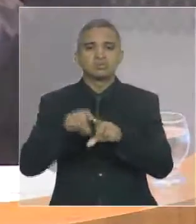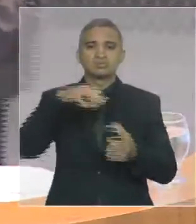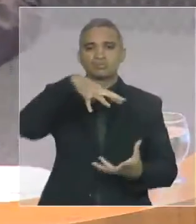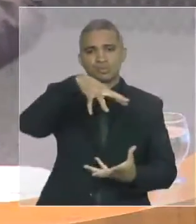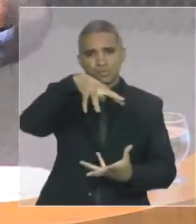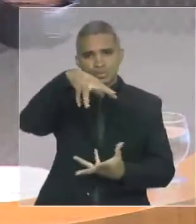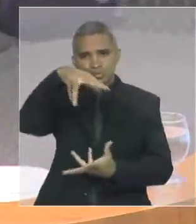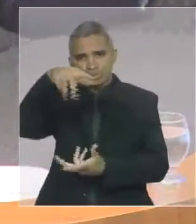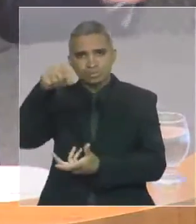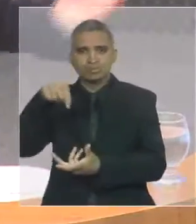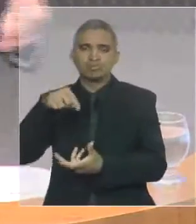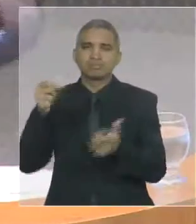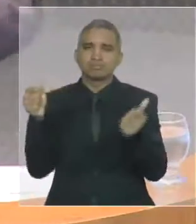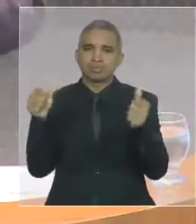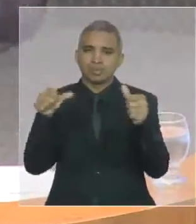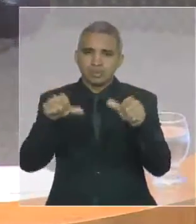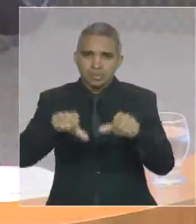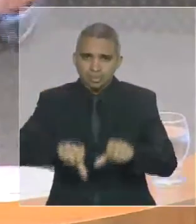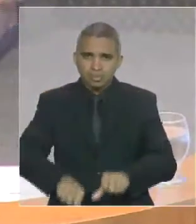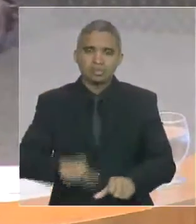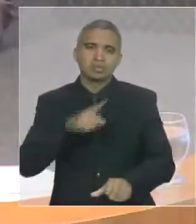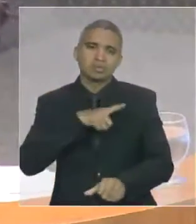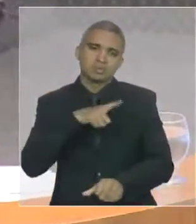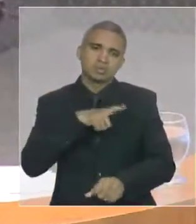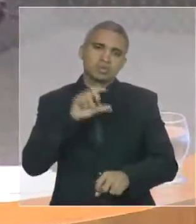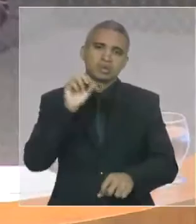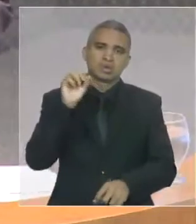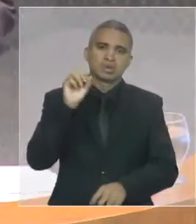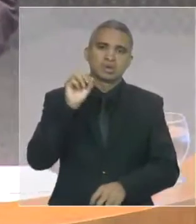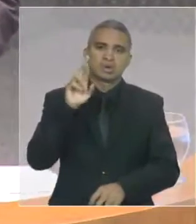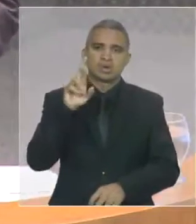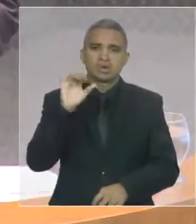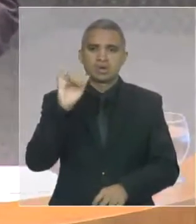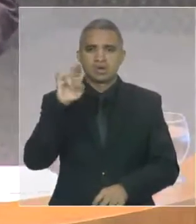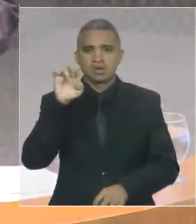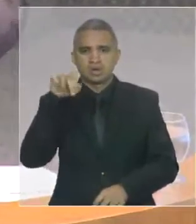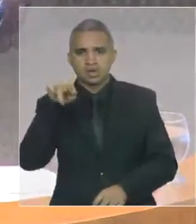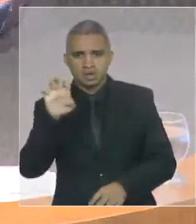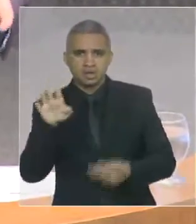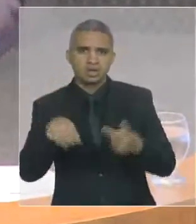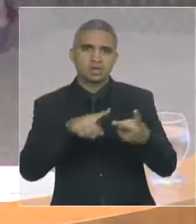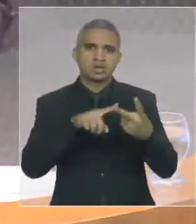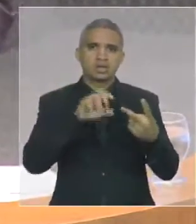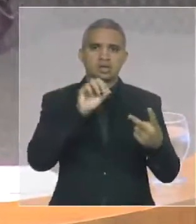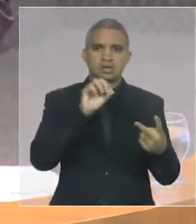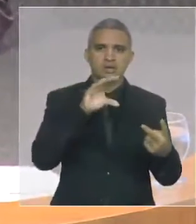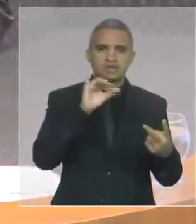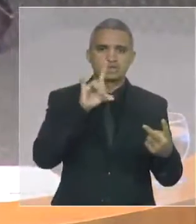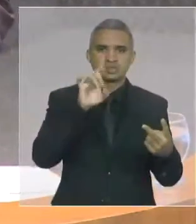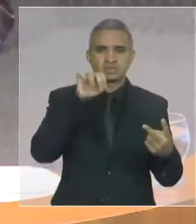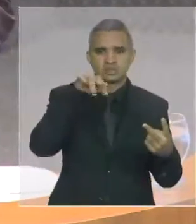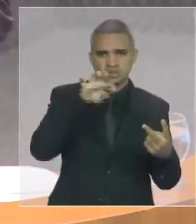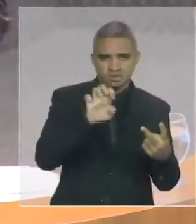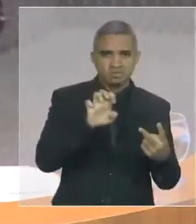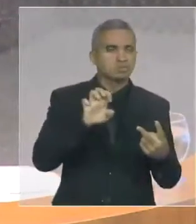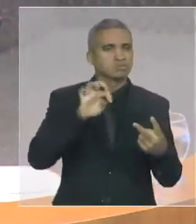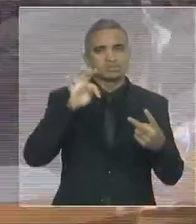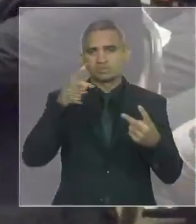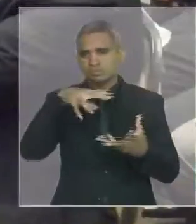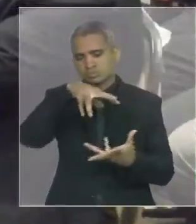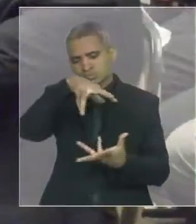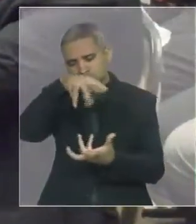mundo inteiro, no Oriente, no Ocidente, no mês de janeiro, para constatar que, infelizmente, nós temos, sim, uma dimensão